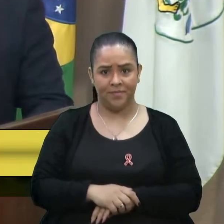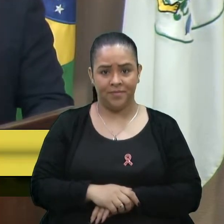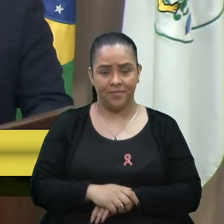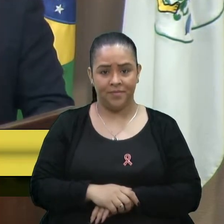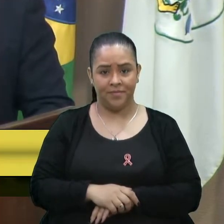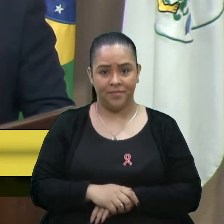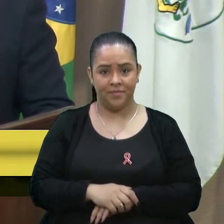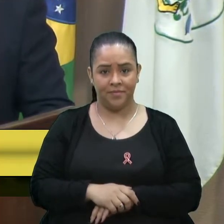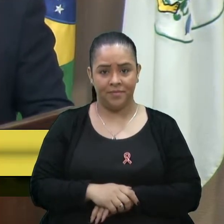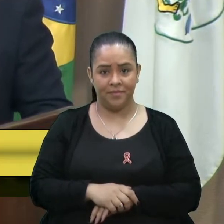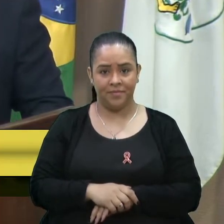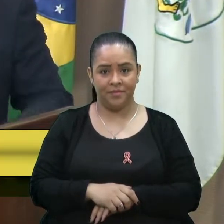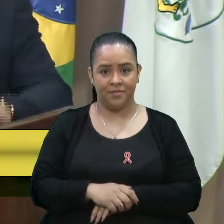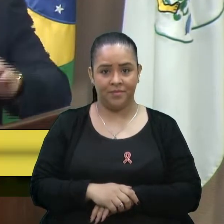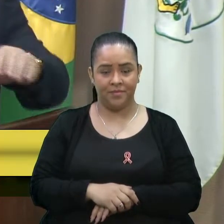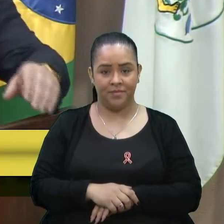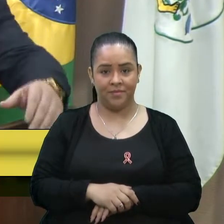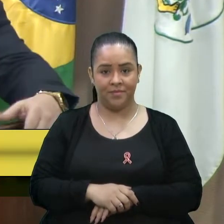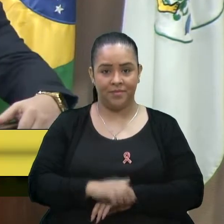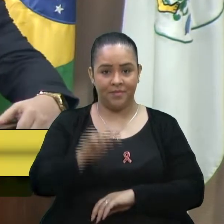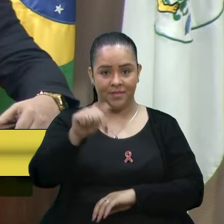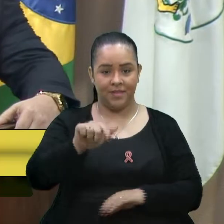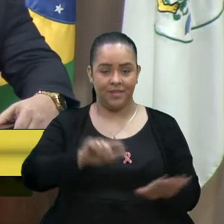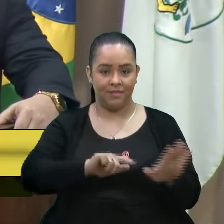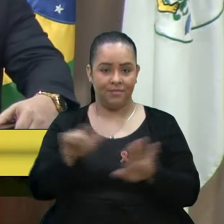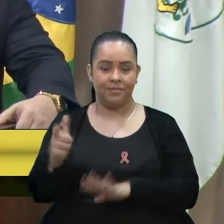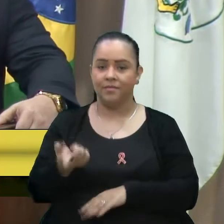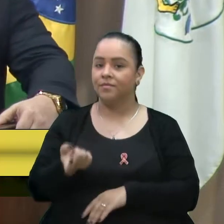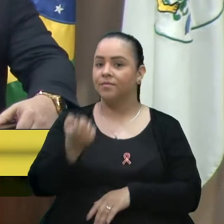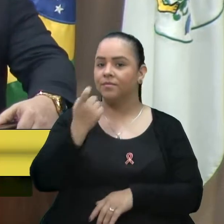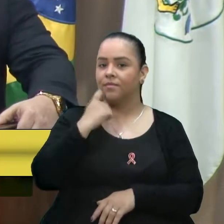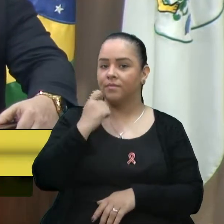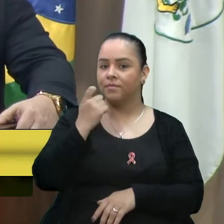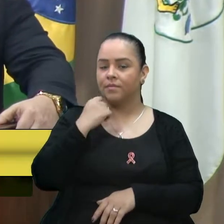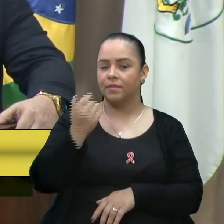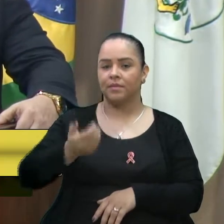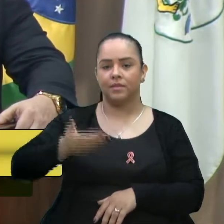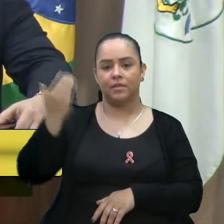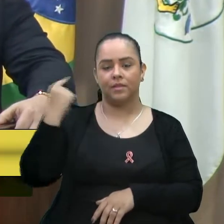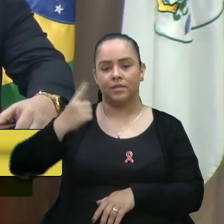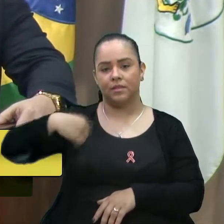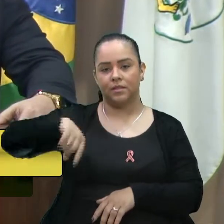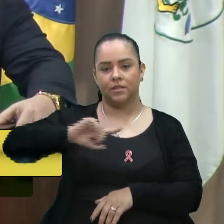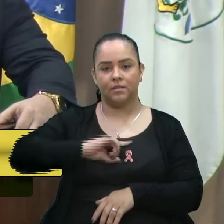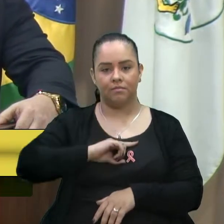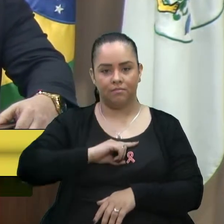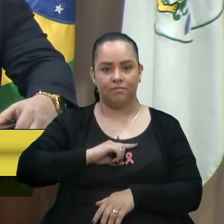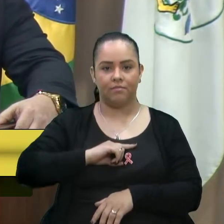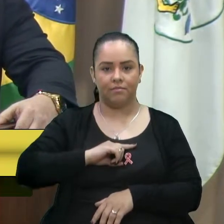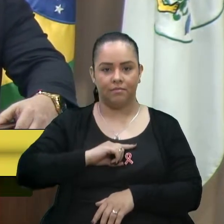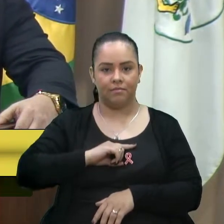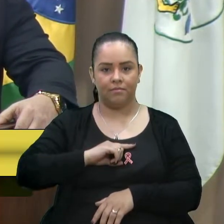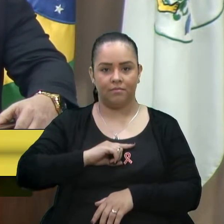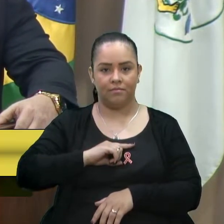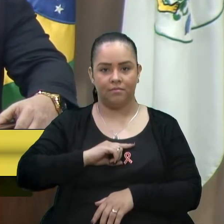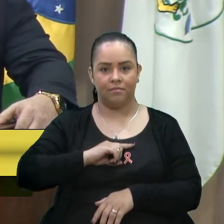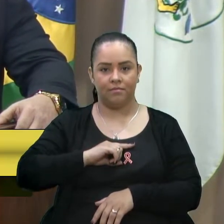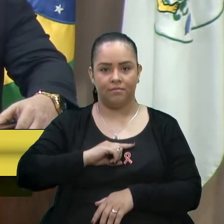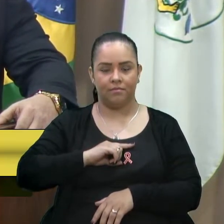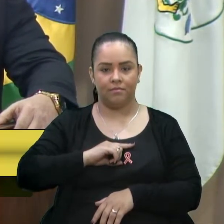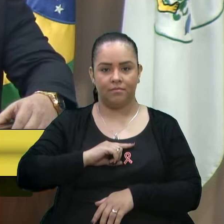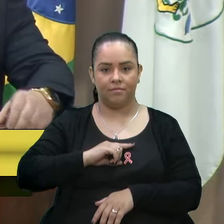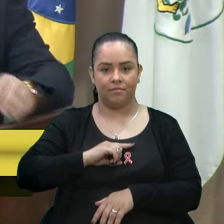Pessoal, então, essa semana que passou, na sexta-feira, a gente promoveu uma